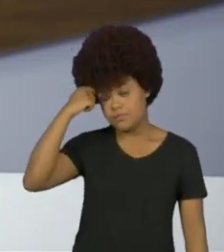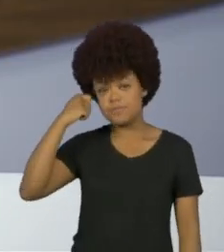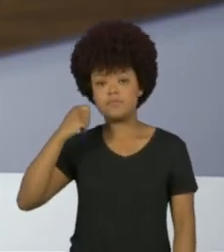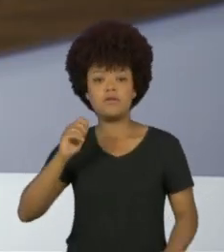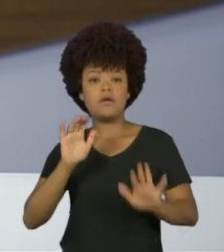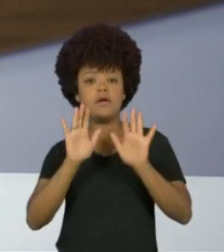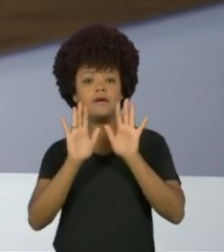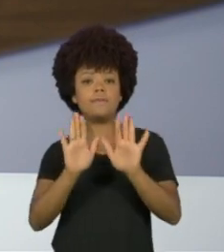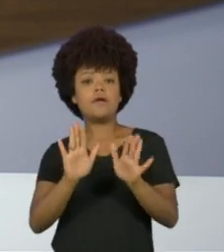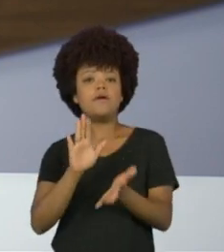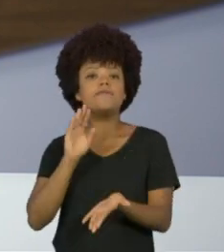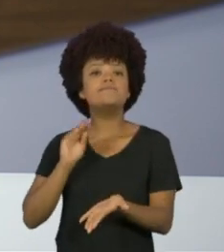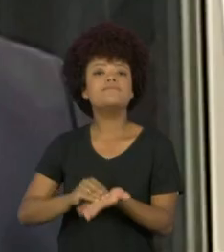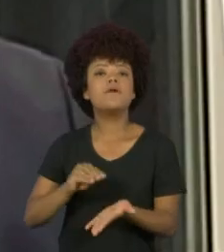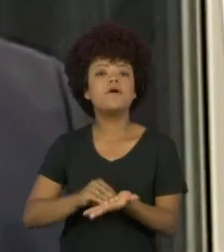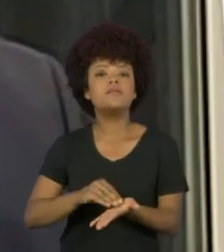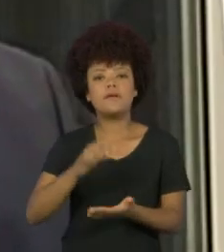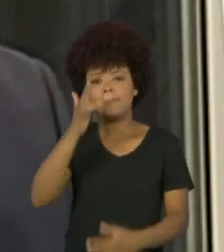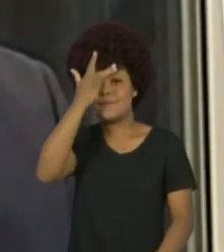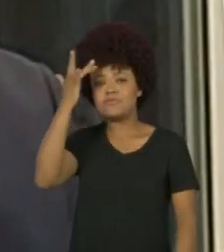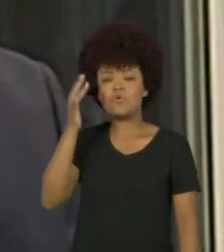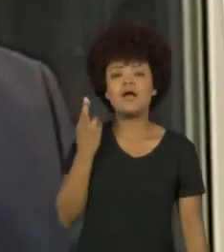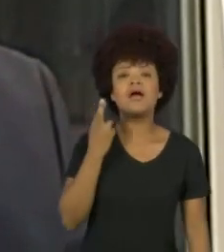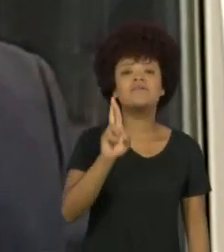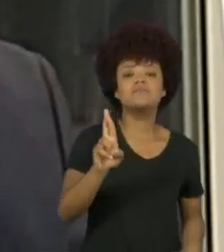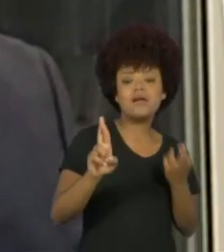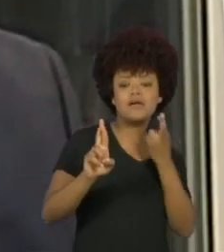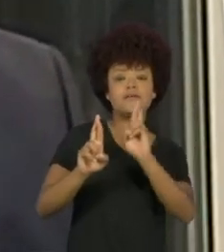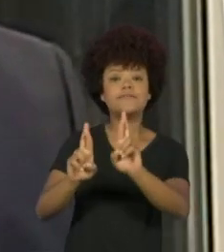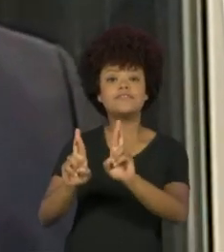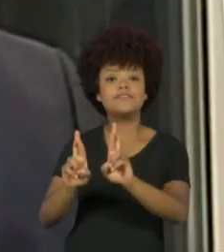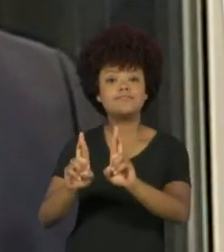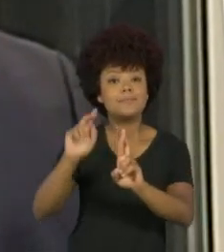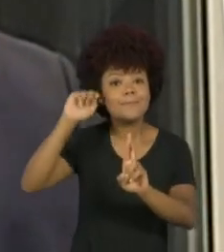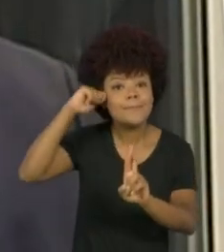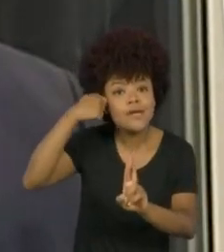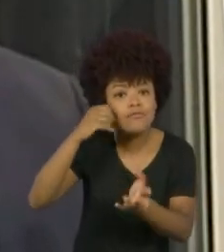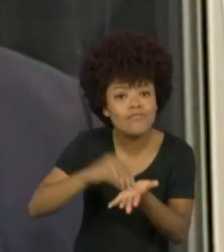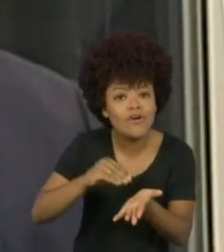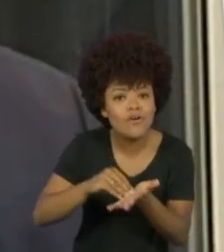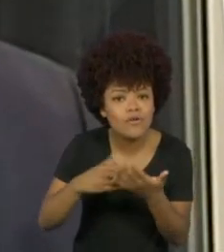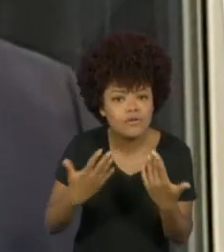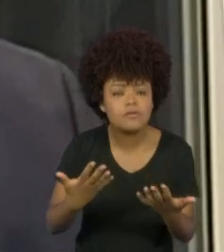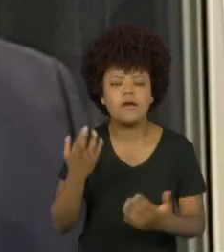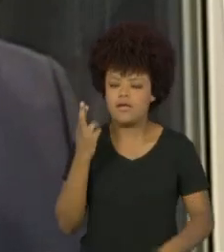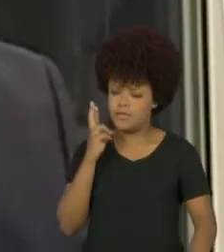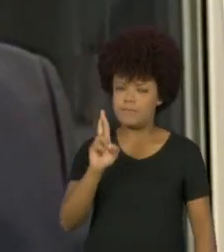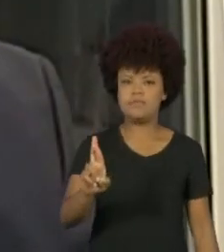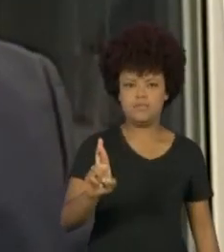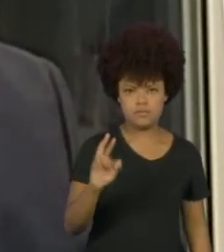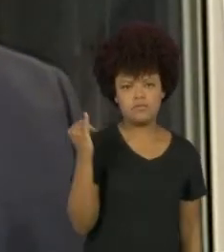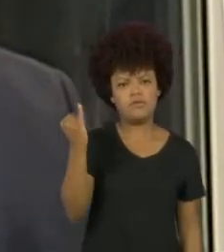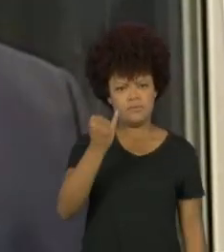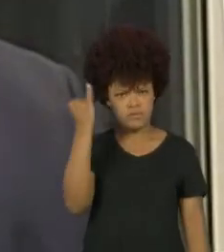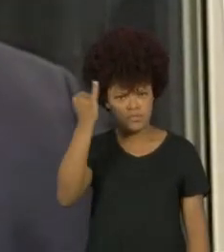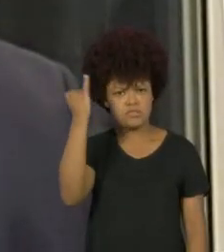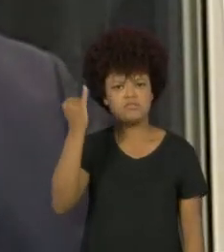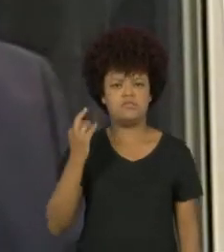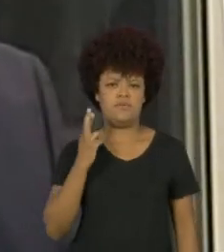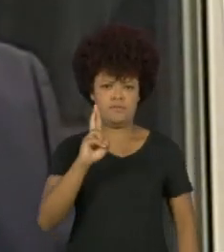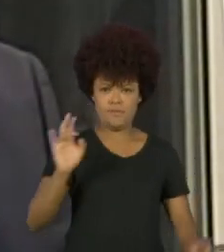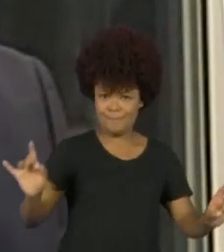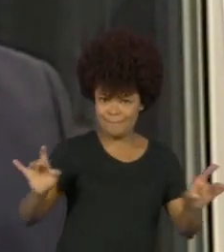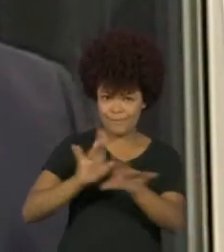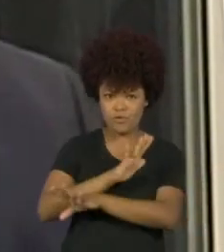interna e na sua apresentação eles vão reproduzir. Por isso que eu digo, representatividade importa, só que ela não é suficiente para lidar com as questões